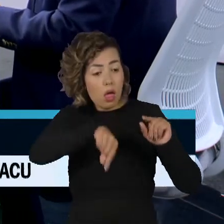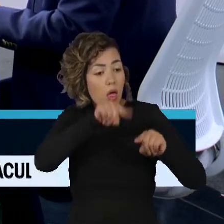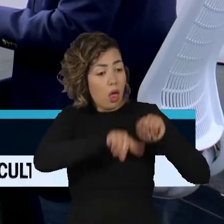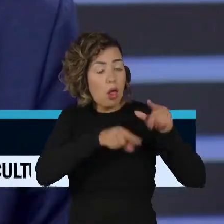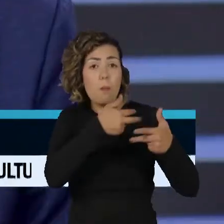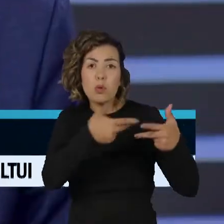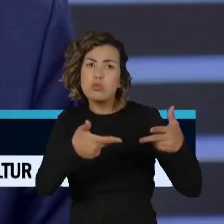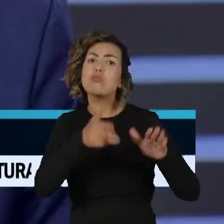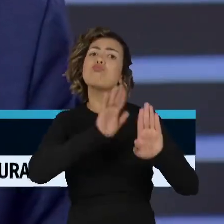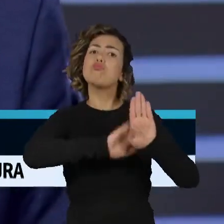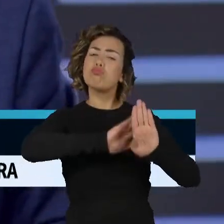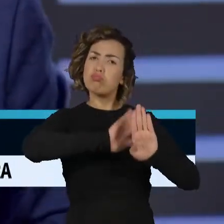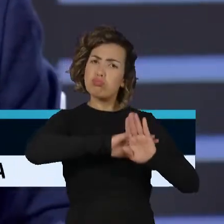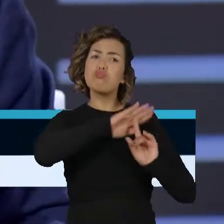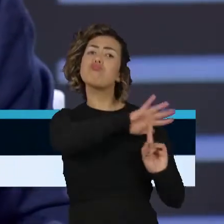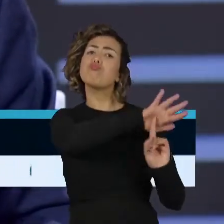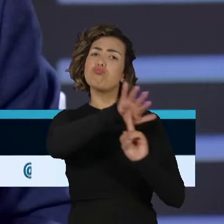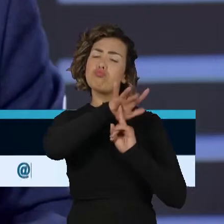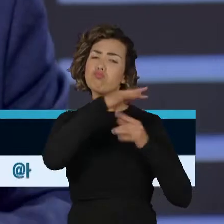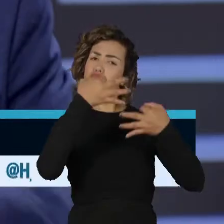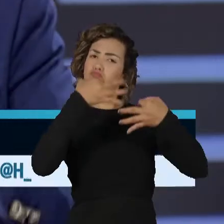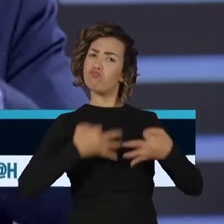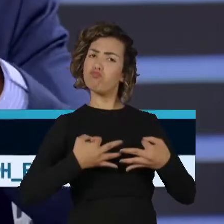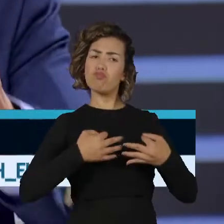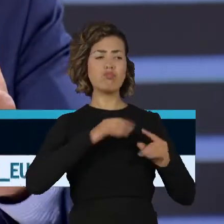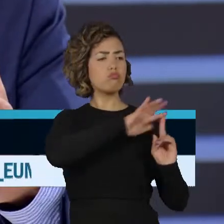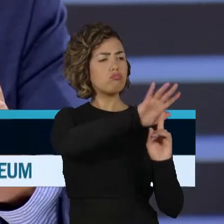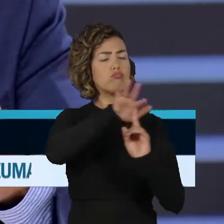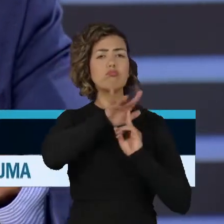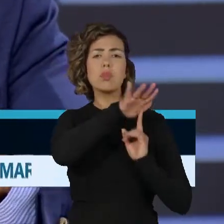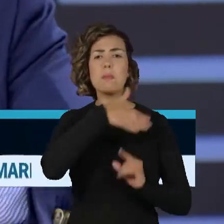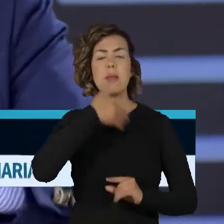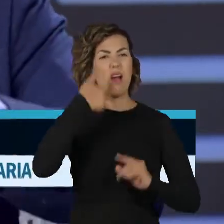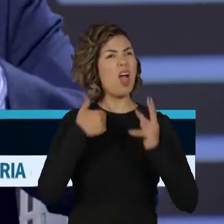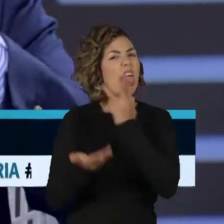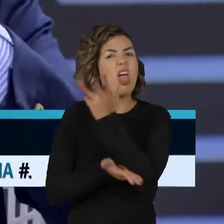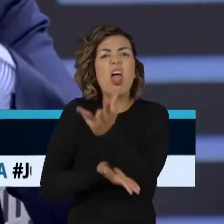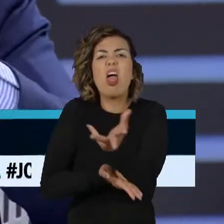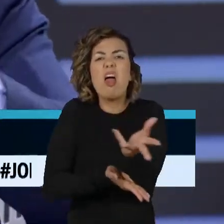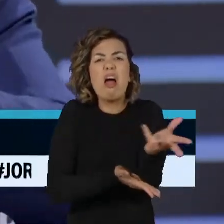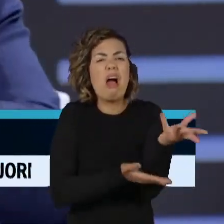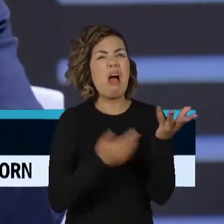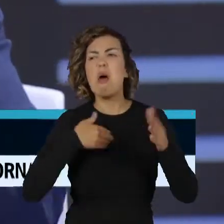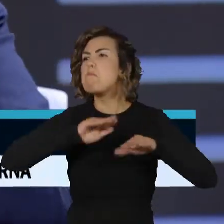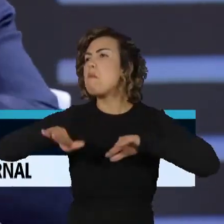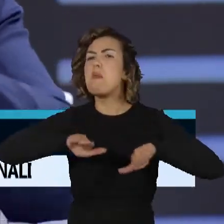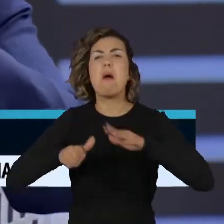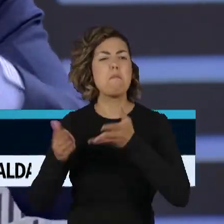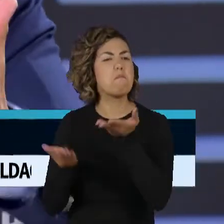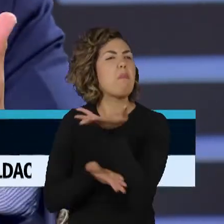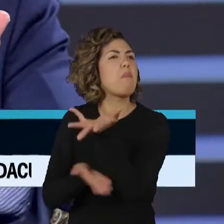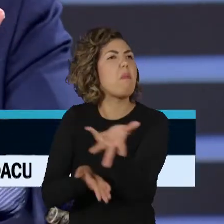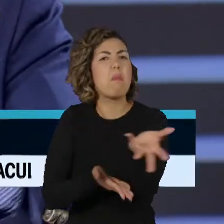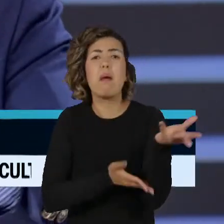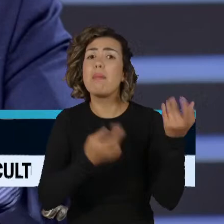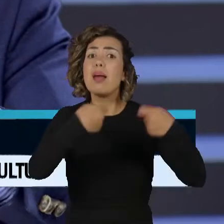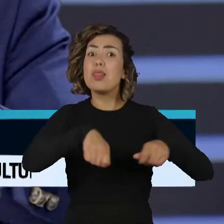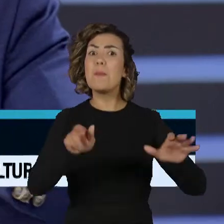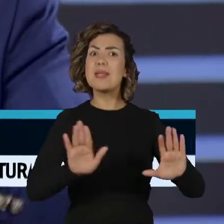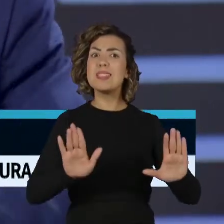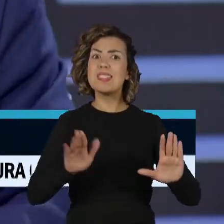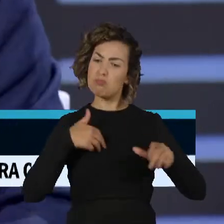ambientalmente melhor, quer dizer, ele não vem do desmatamento, o nosso agro não precisa do